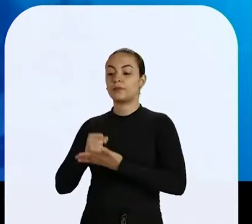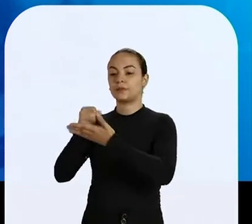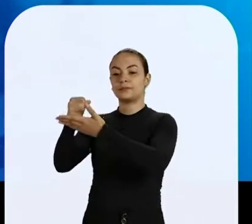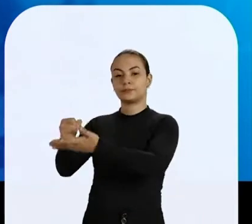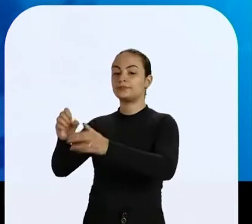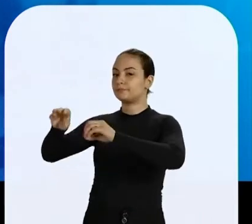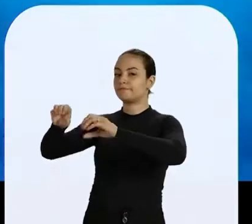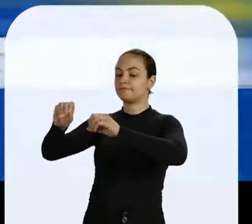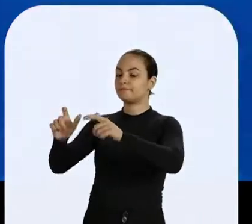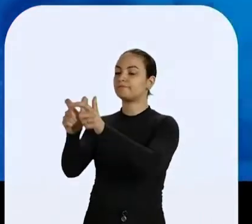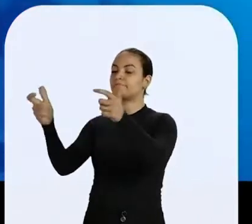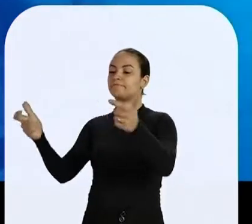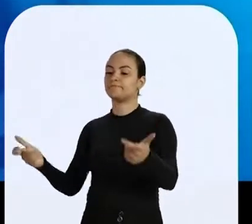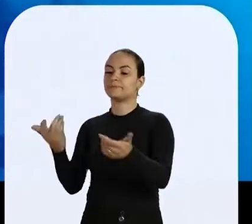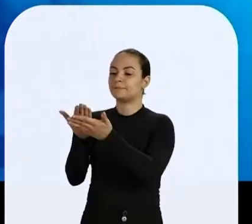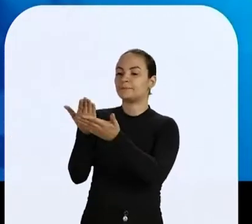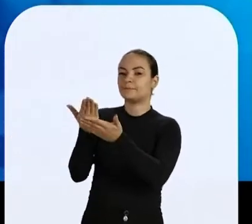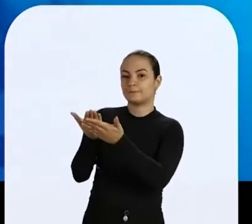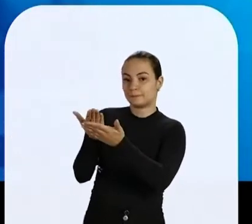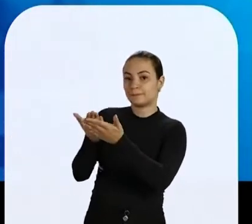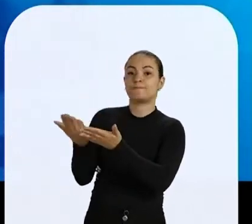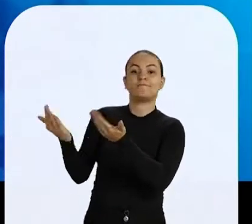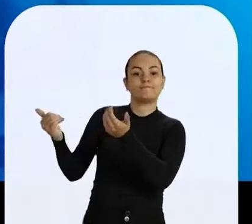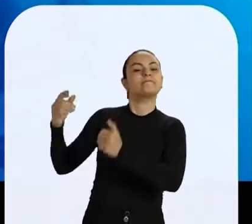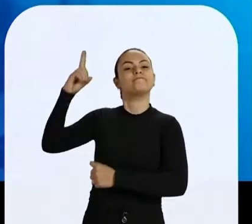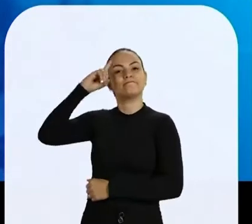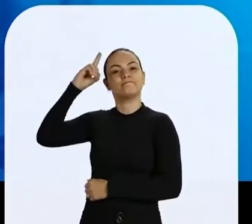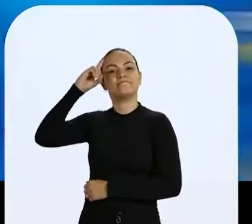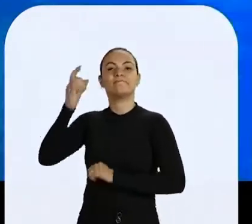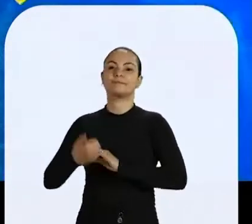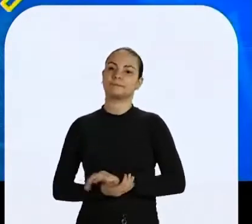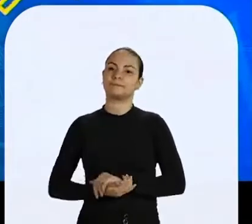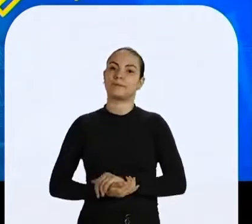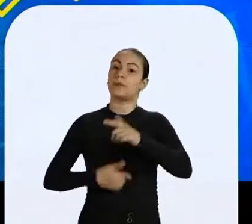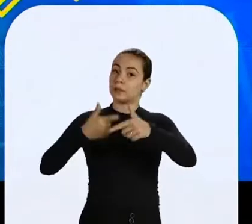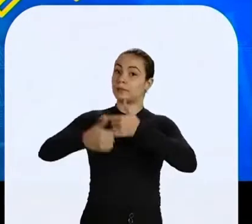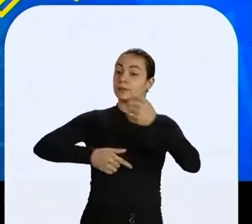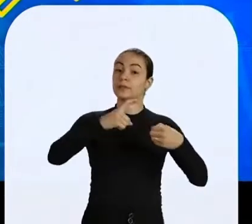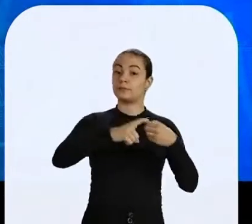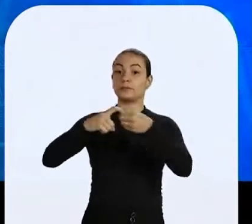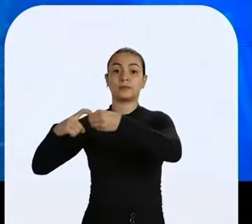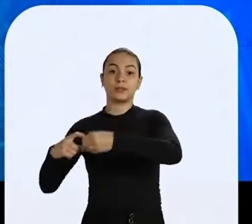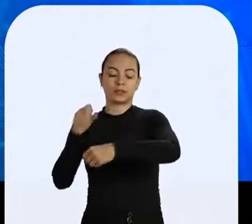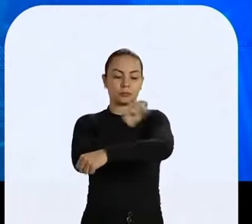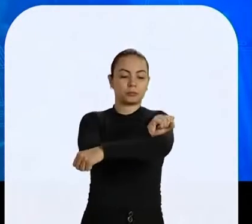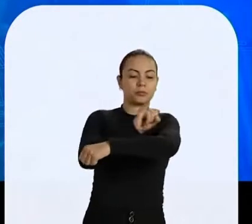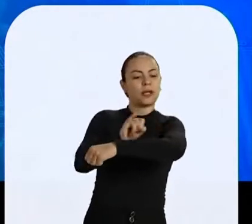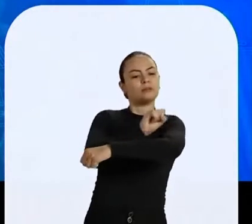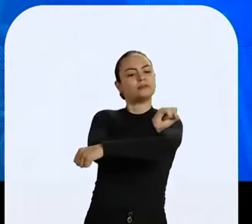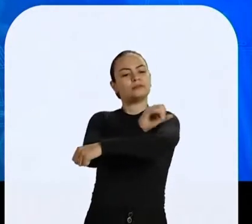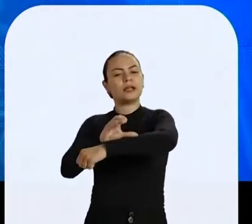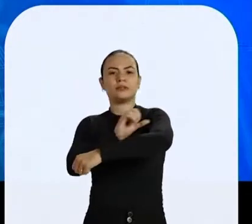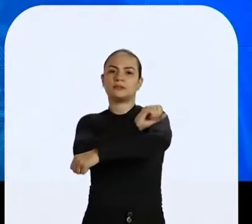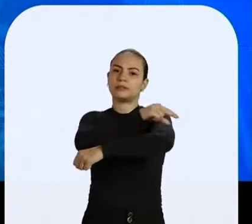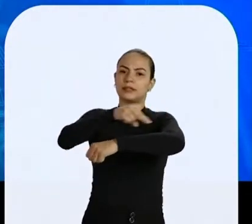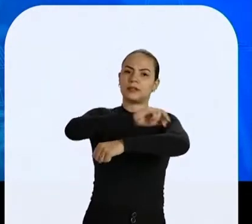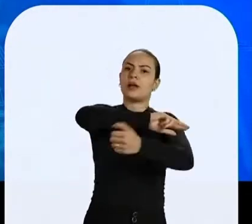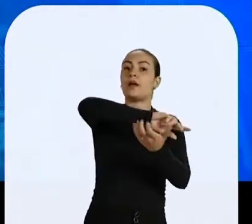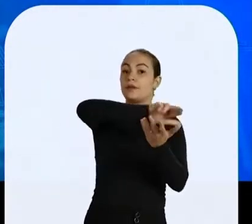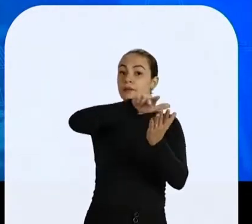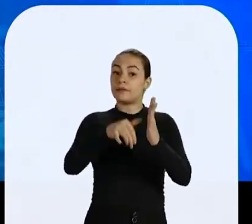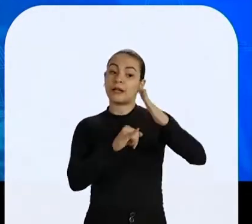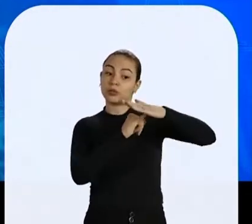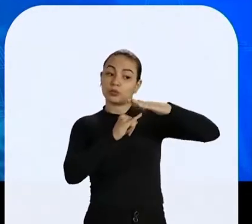ampliar a educação para impulsionar a escolaridade de jovens e adultos. Vai trabalhar em parceria com o Sistema S, as